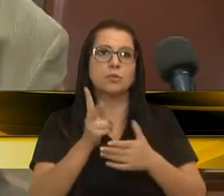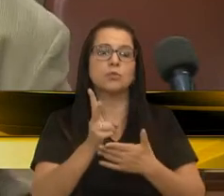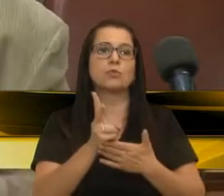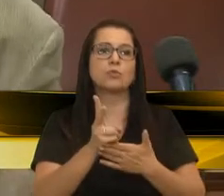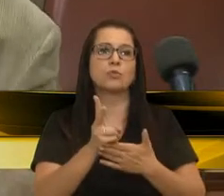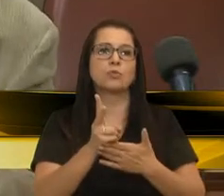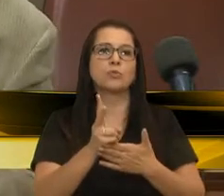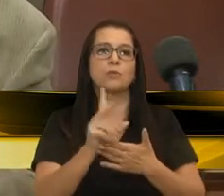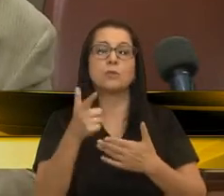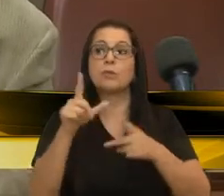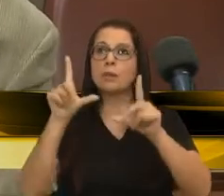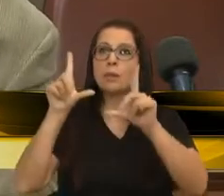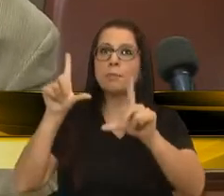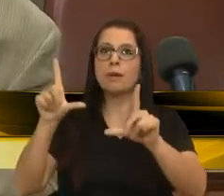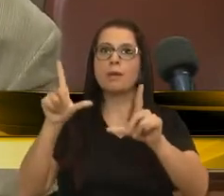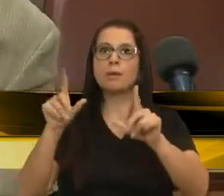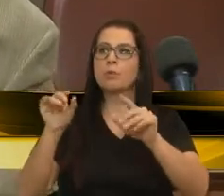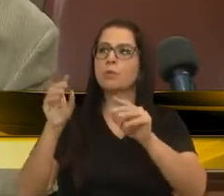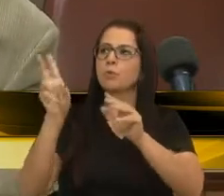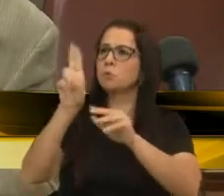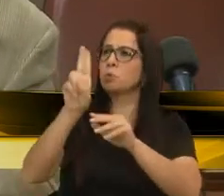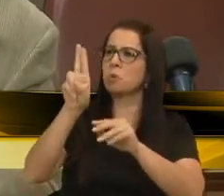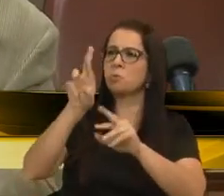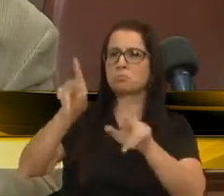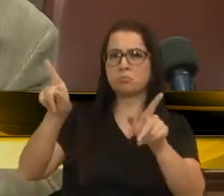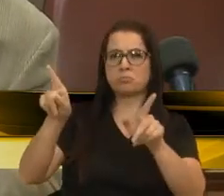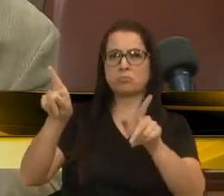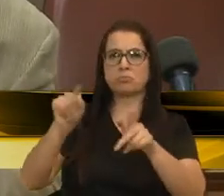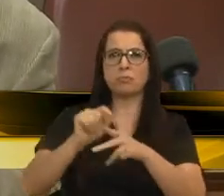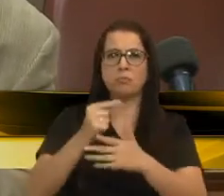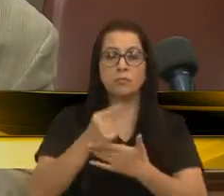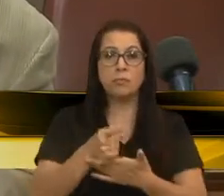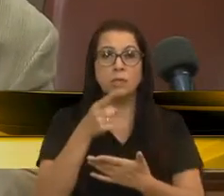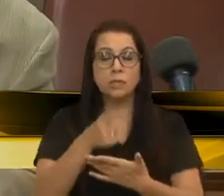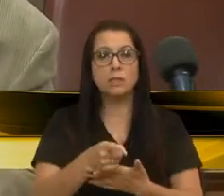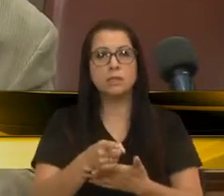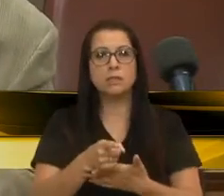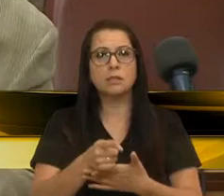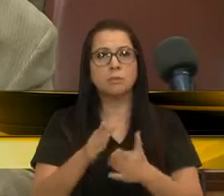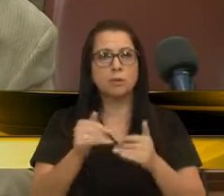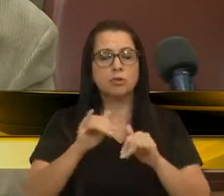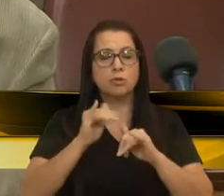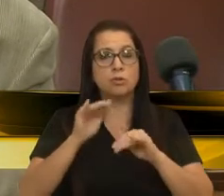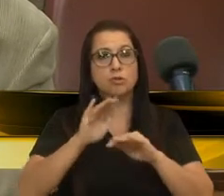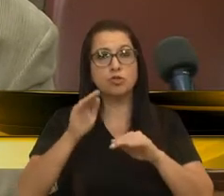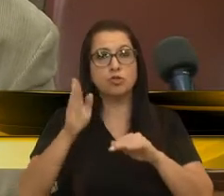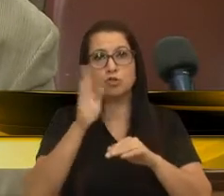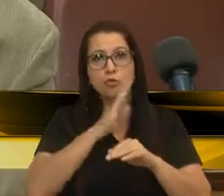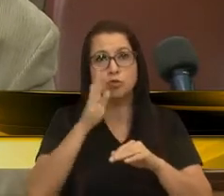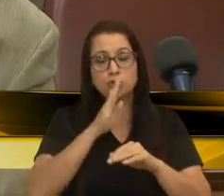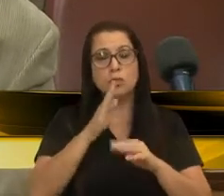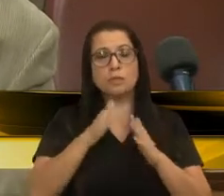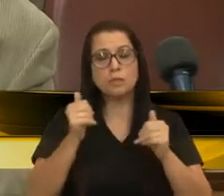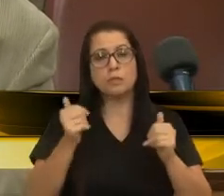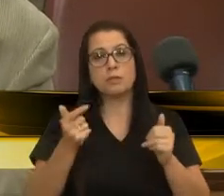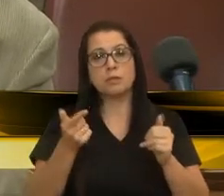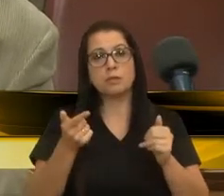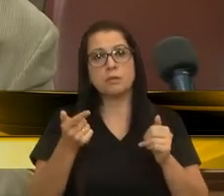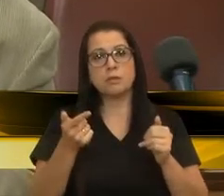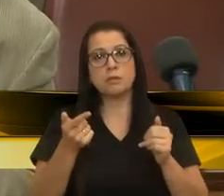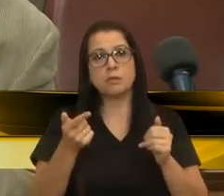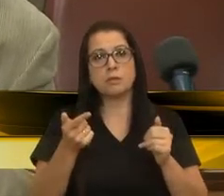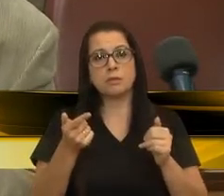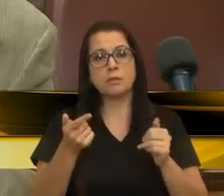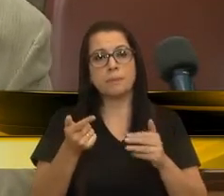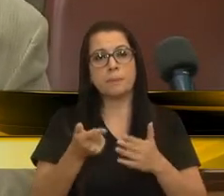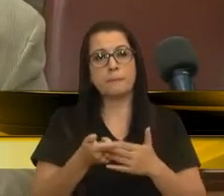sem as placas ou com a identificação diferente. Então, nesse pedido de urgência, e é um pedido de urgência